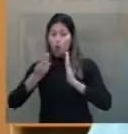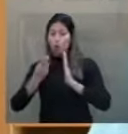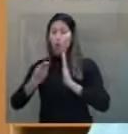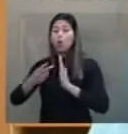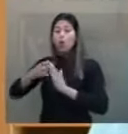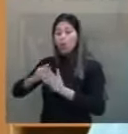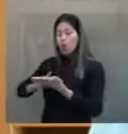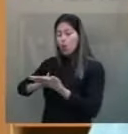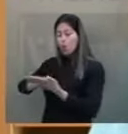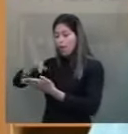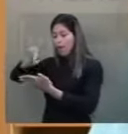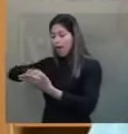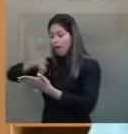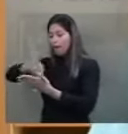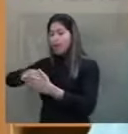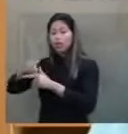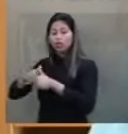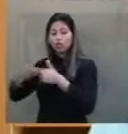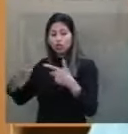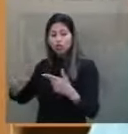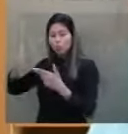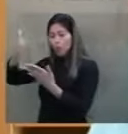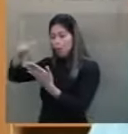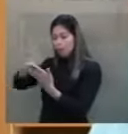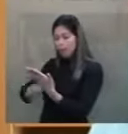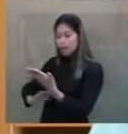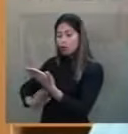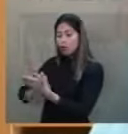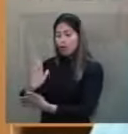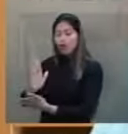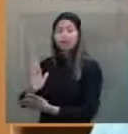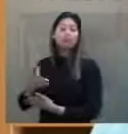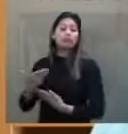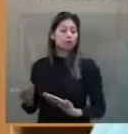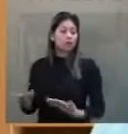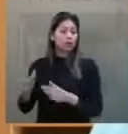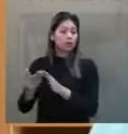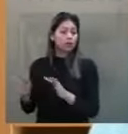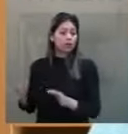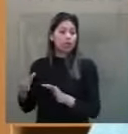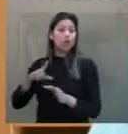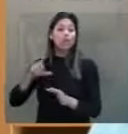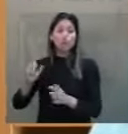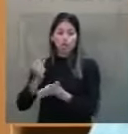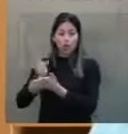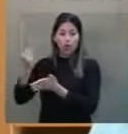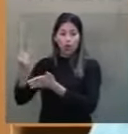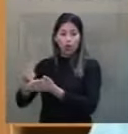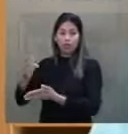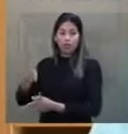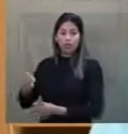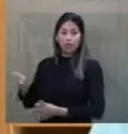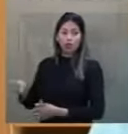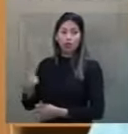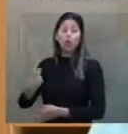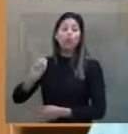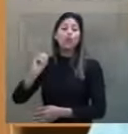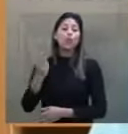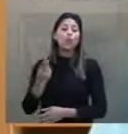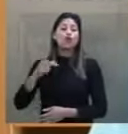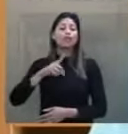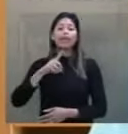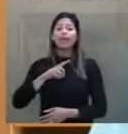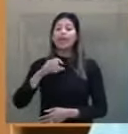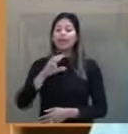simplificado, em sendo, no caso, contratos temporários. E a vinculação dos profissionais aos